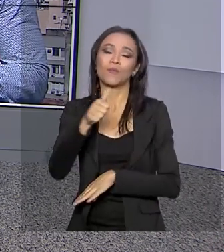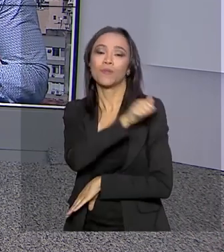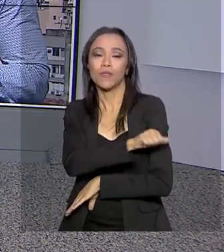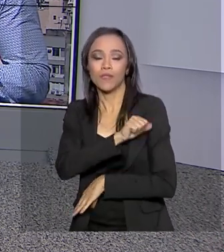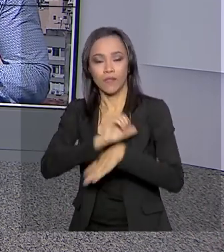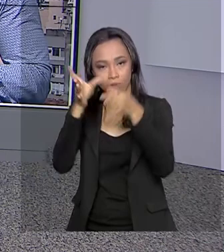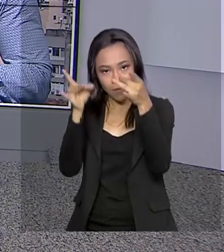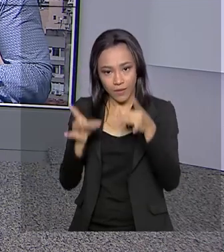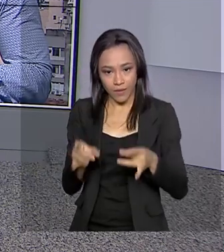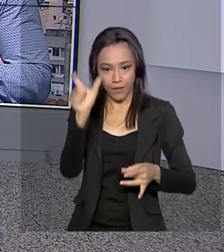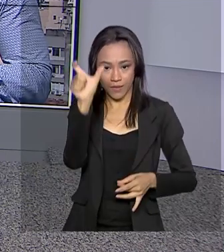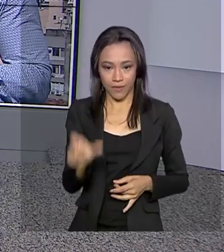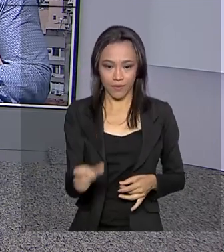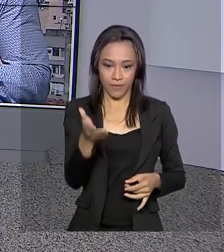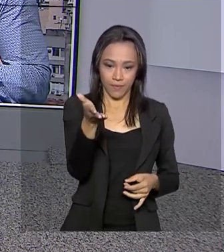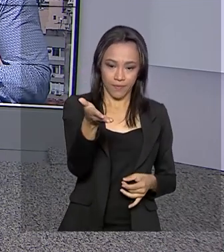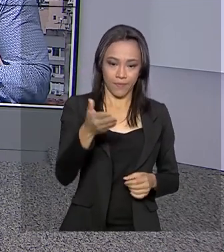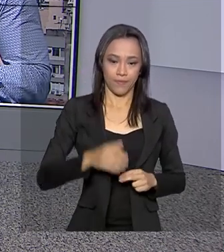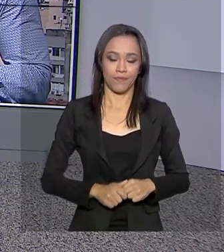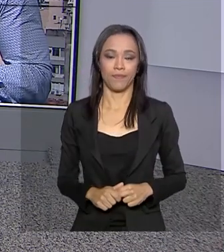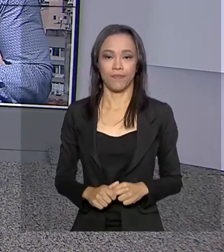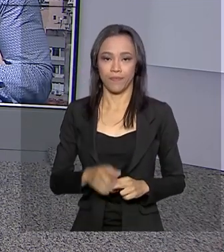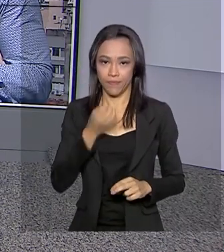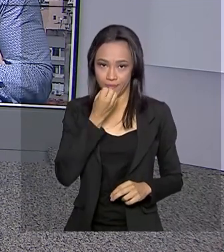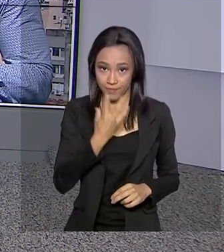para a gente é Tiago Pimenta. Bom dia, Tiago.